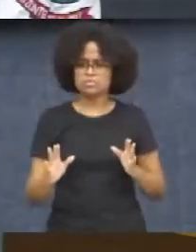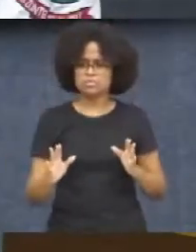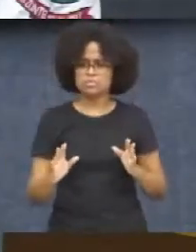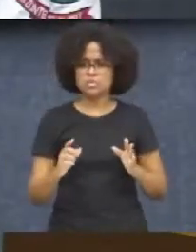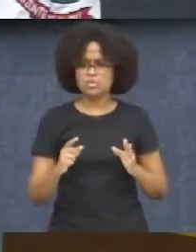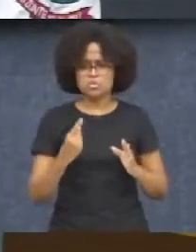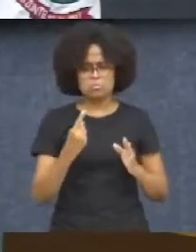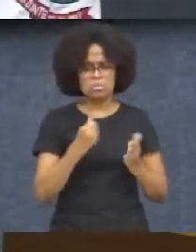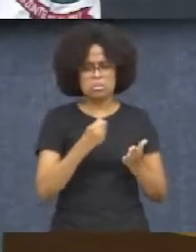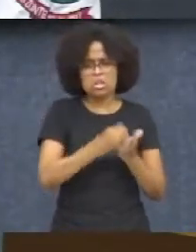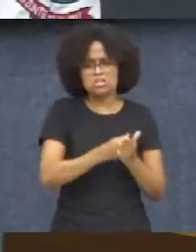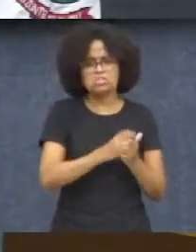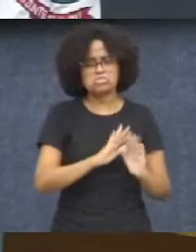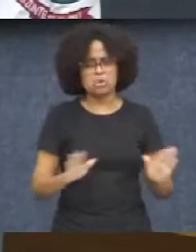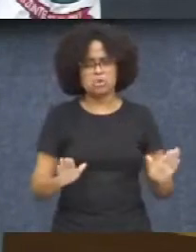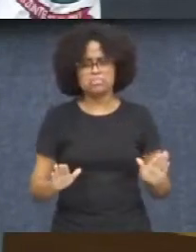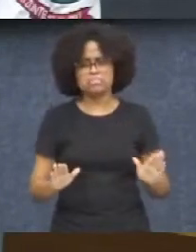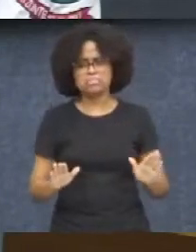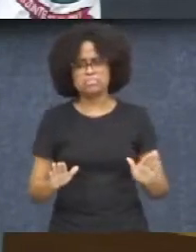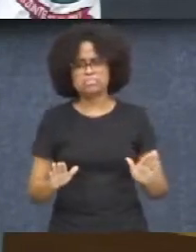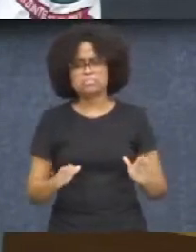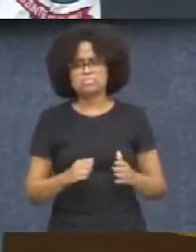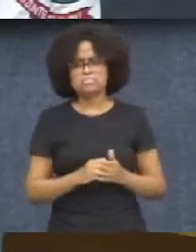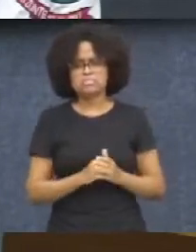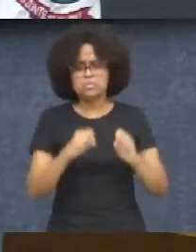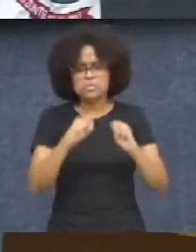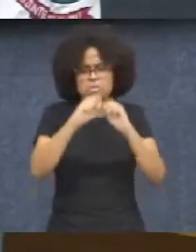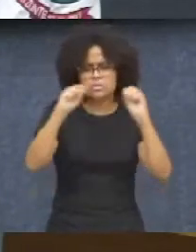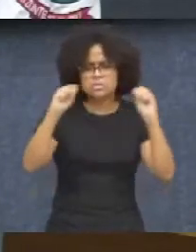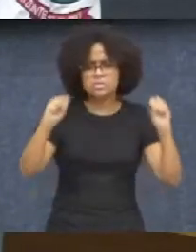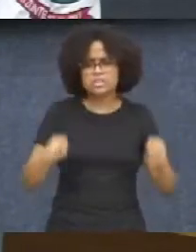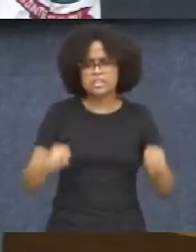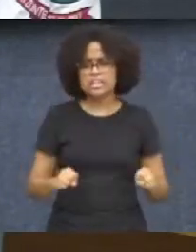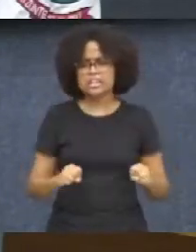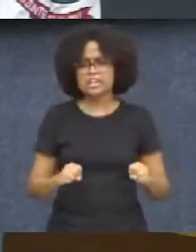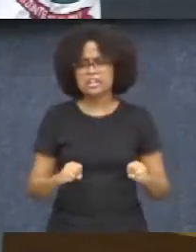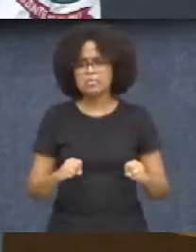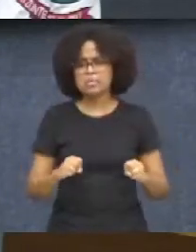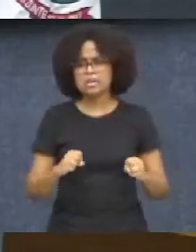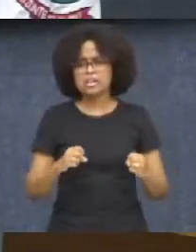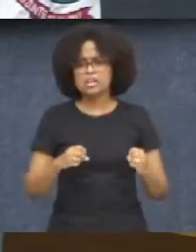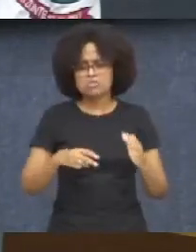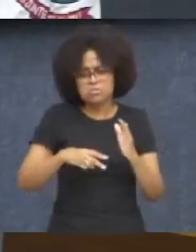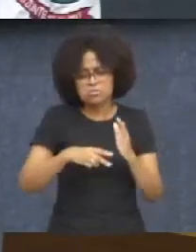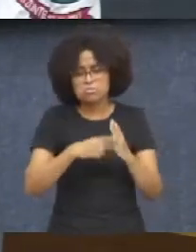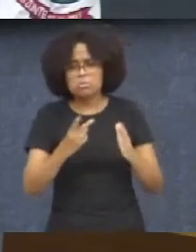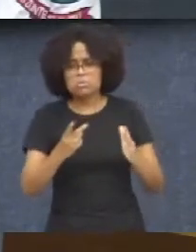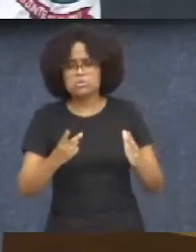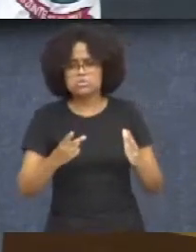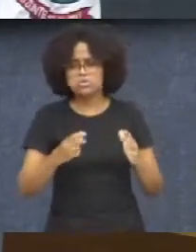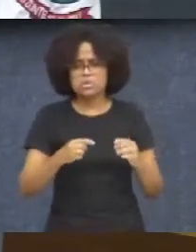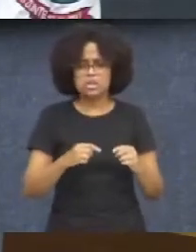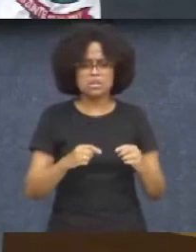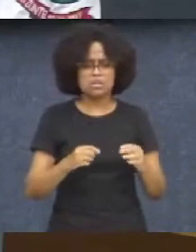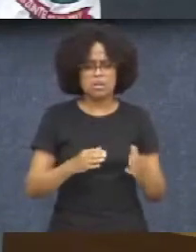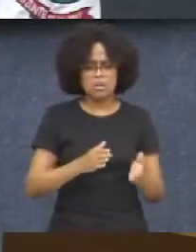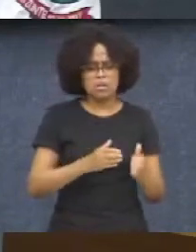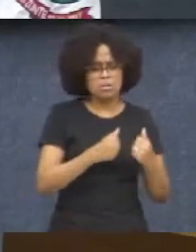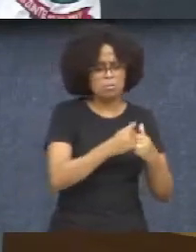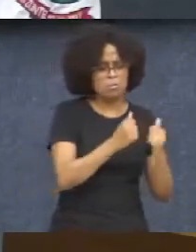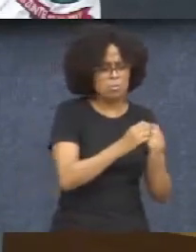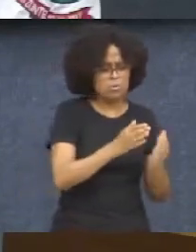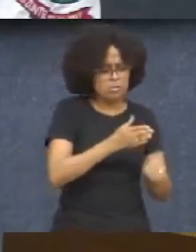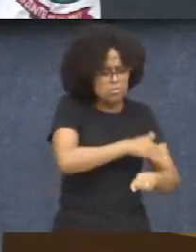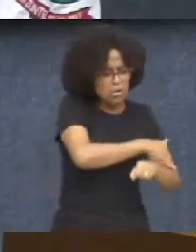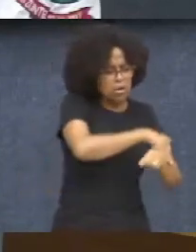poderia estar otimizando o sistema, você começa a ter duplicação. Às vezes, um ônibus que vai correr por uma rua, o outro que vai pela outra, mas, na verdade,